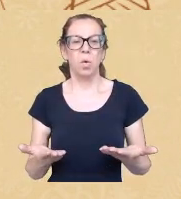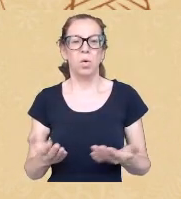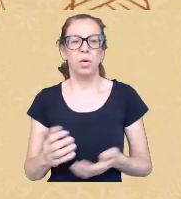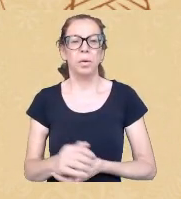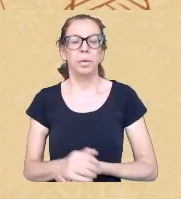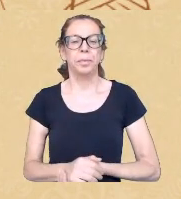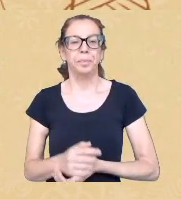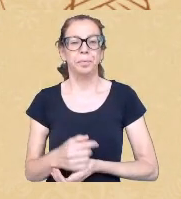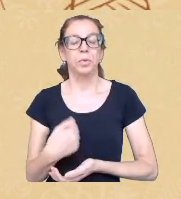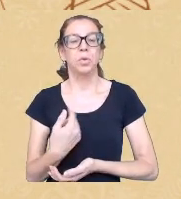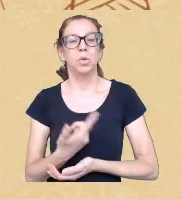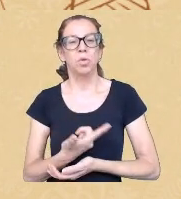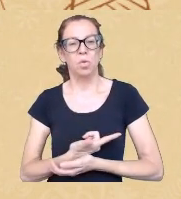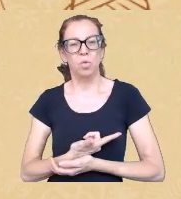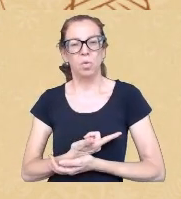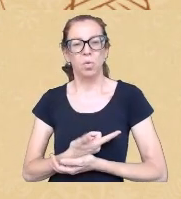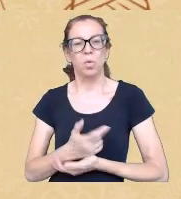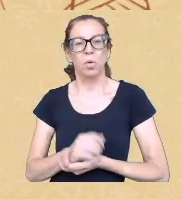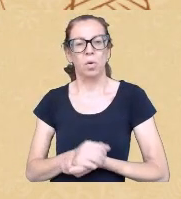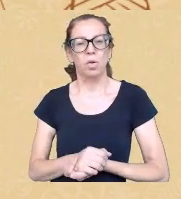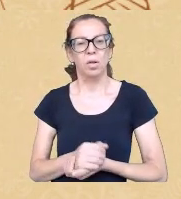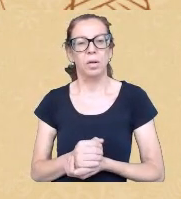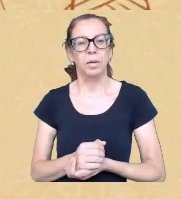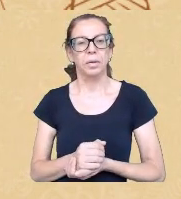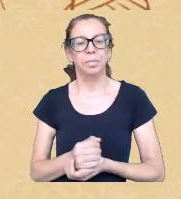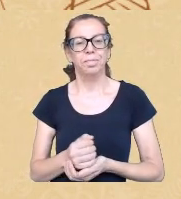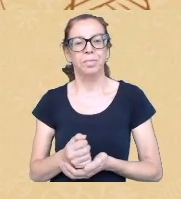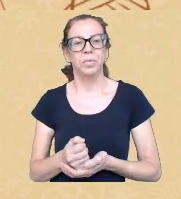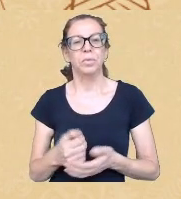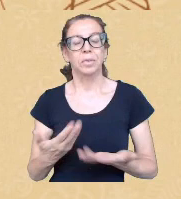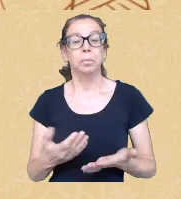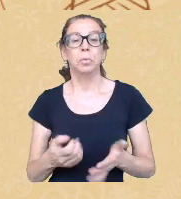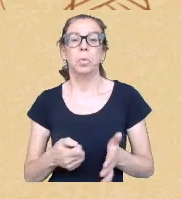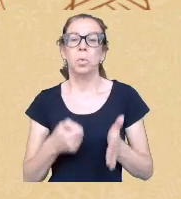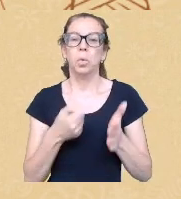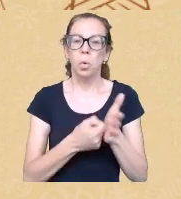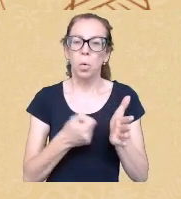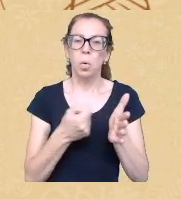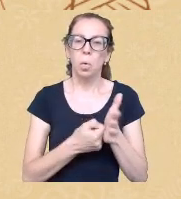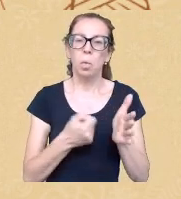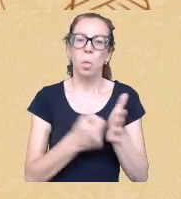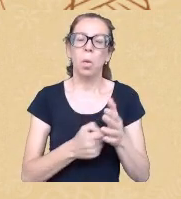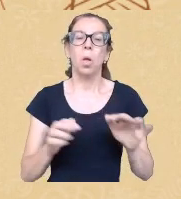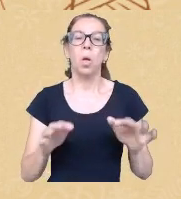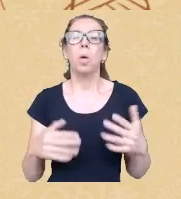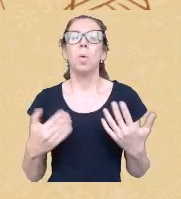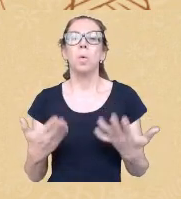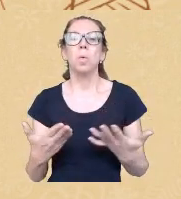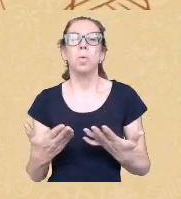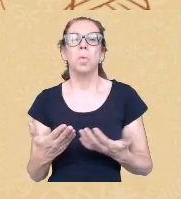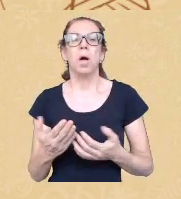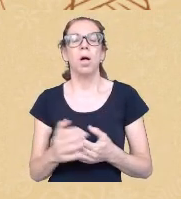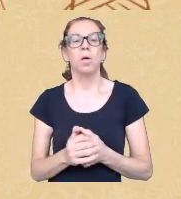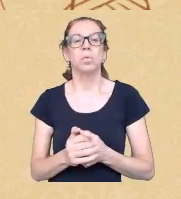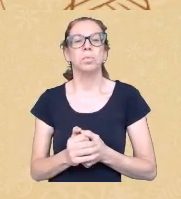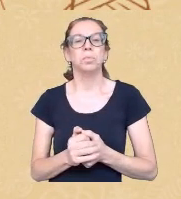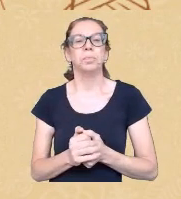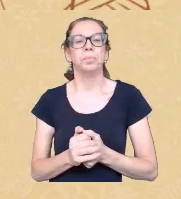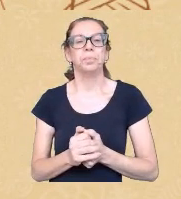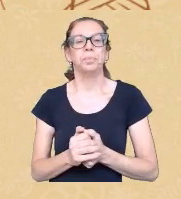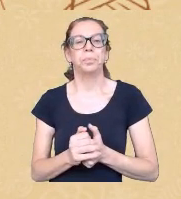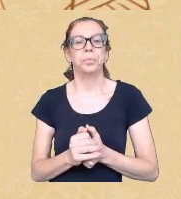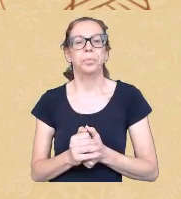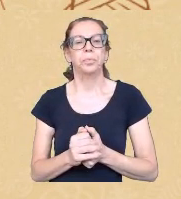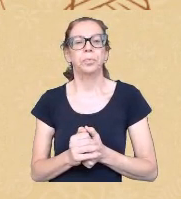faltamos é o envolvimento né qual a qualidade do vínculo que a gente tem com a gente mesmo com os demais seres né e aqui eu até